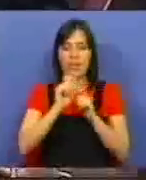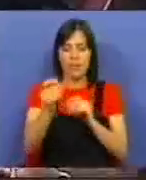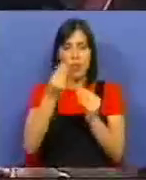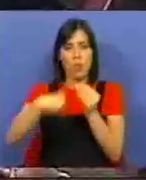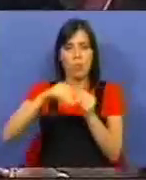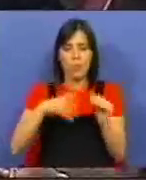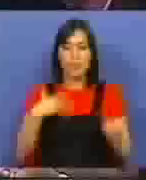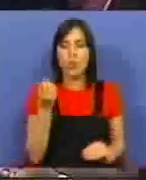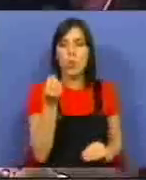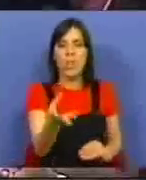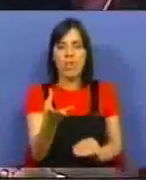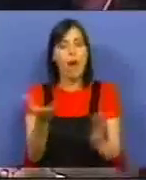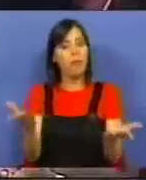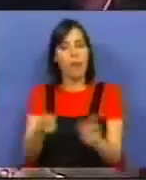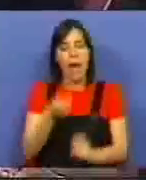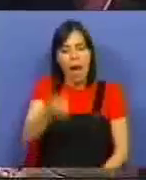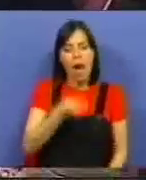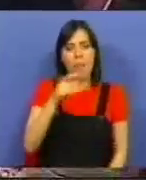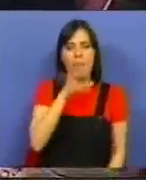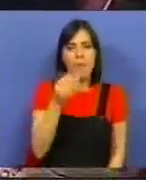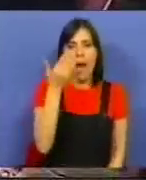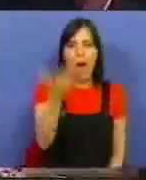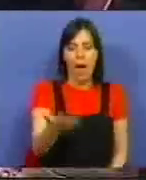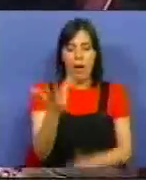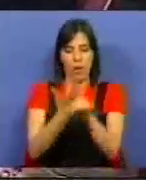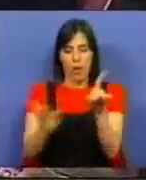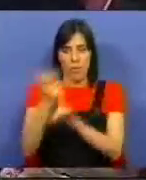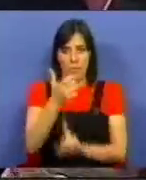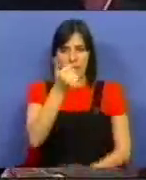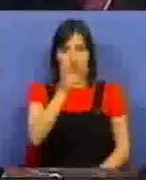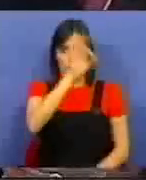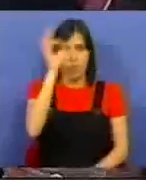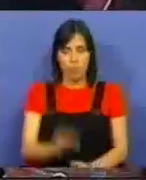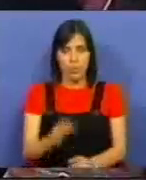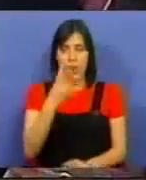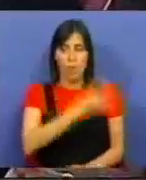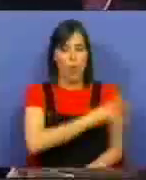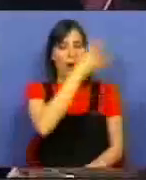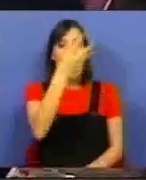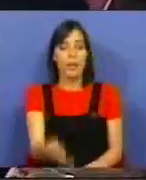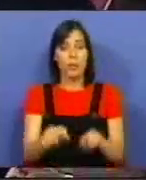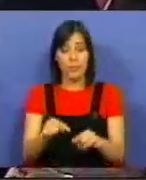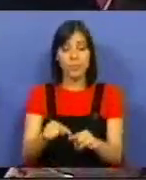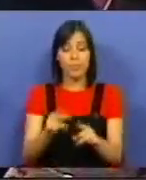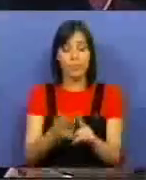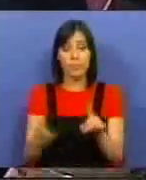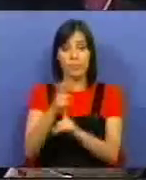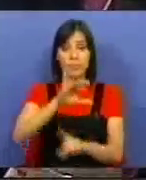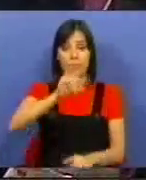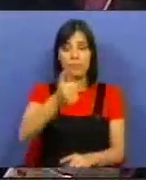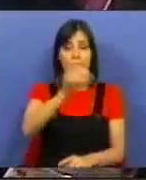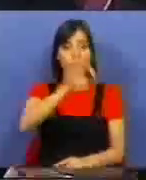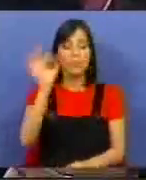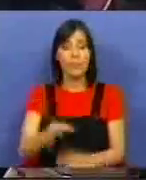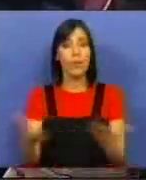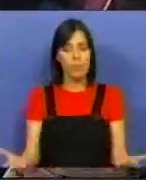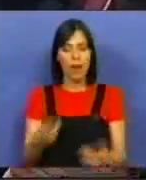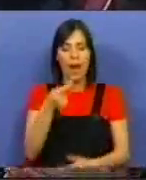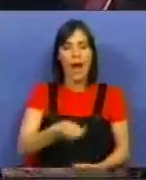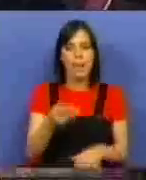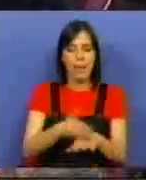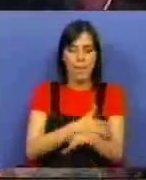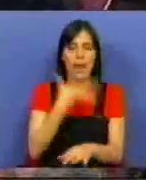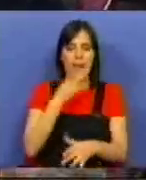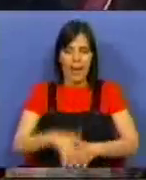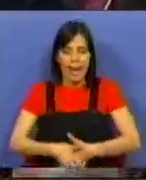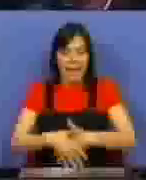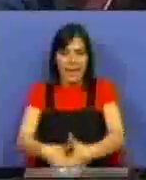condições